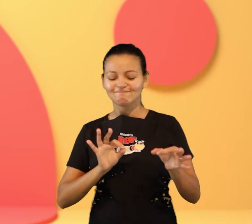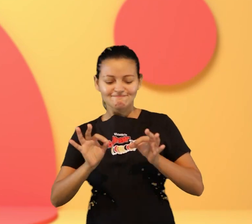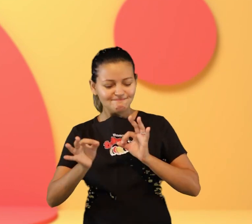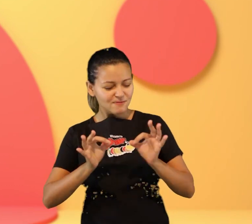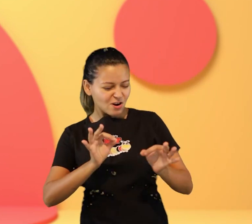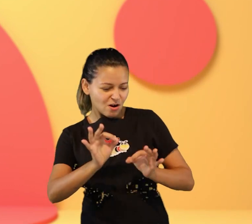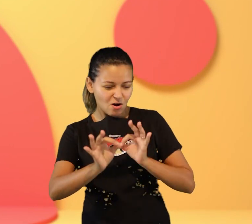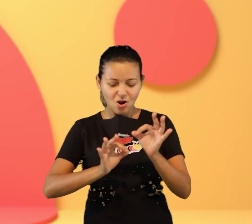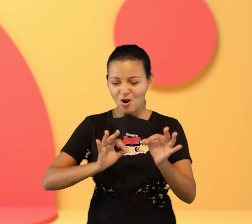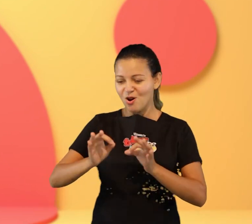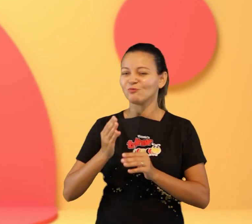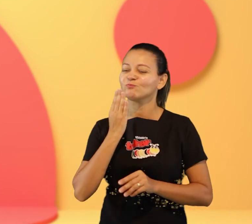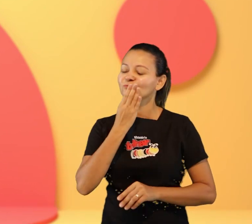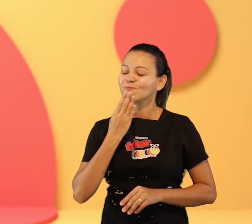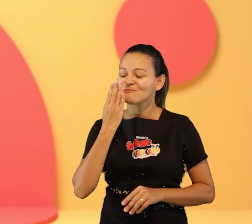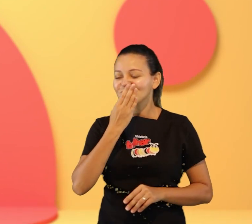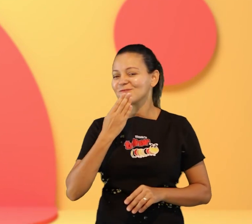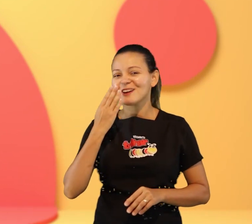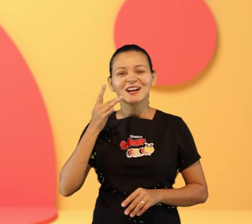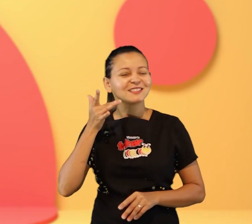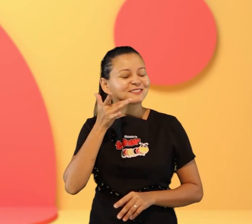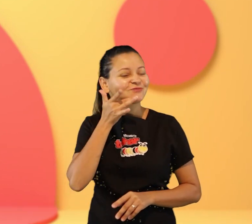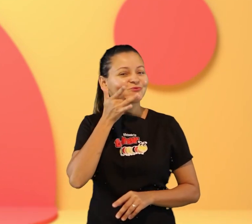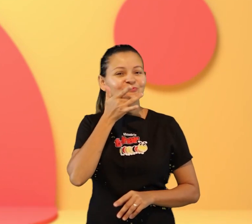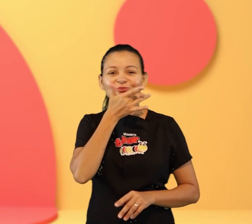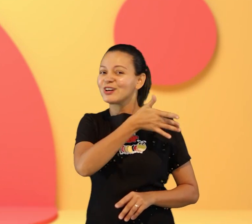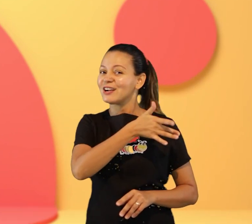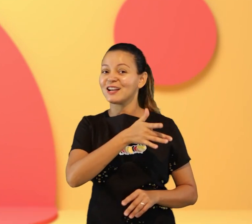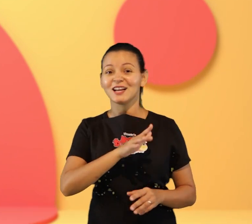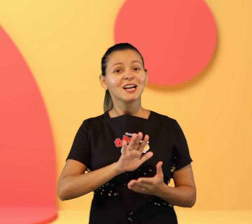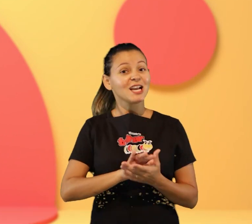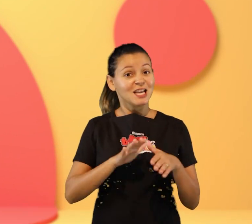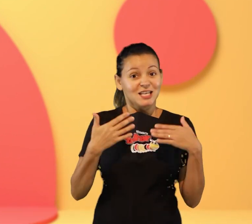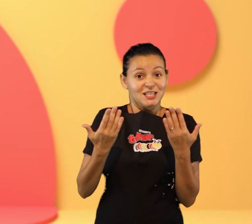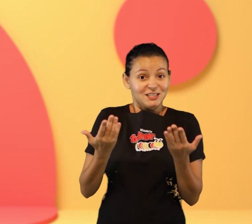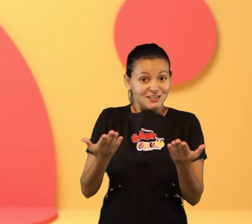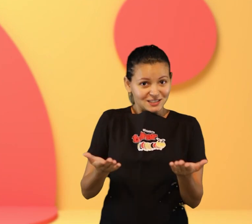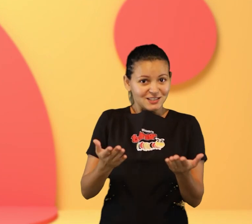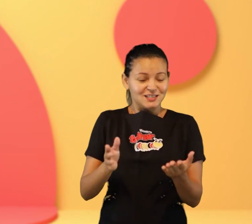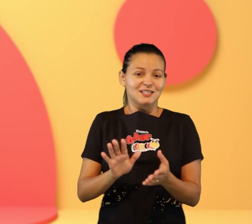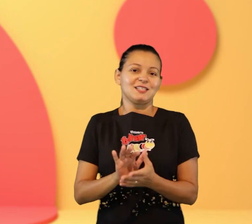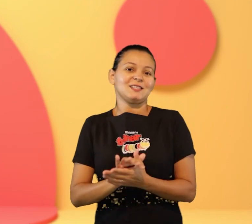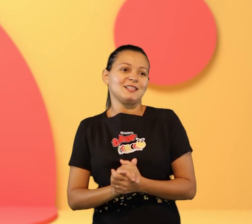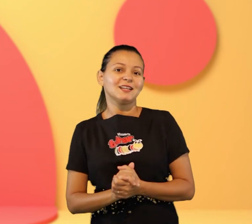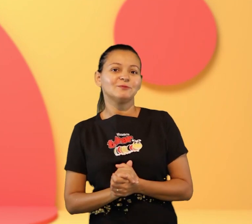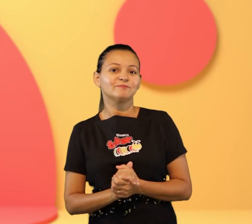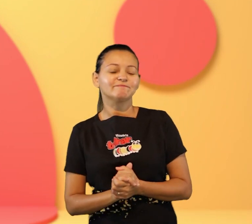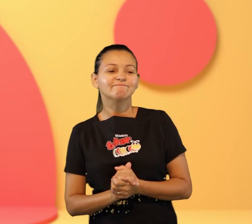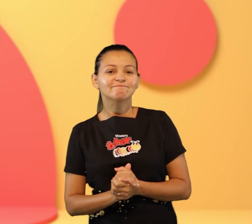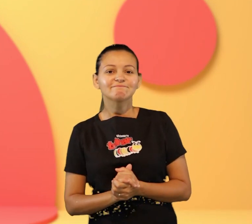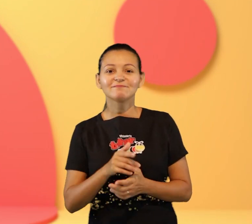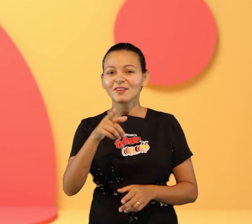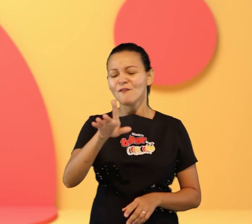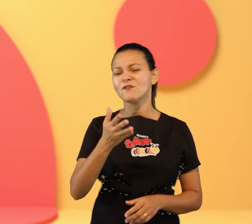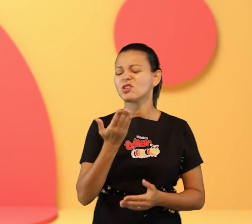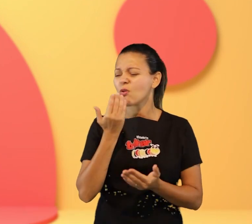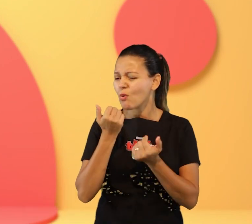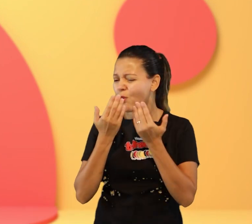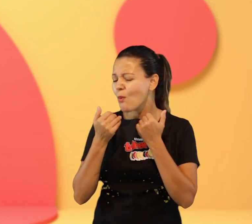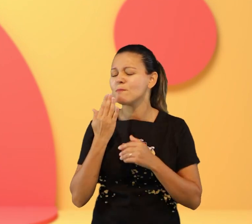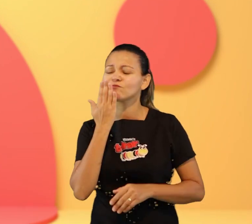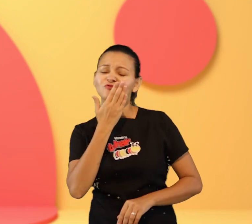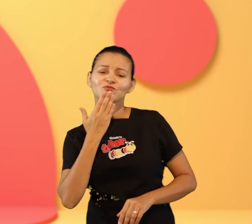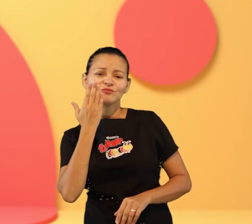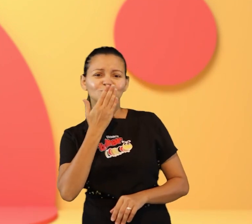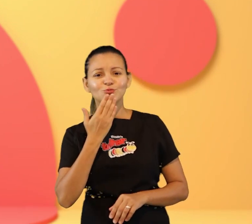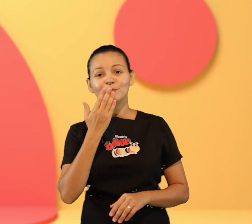mereci essa sobremesa deixa eu falar um negócio para vocês aqui ó esses dois sentimentos esse sentimento de que a nossa